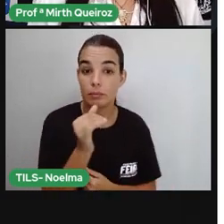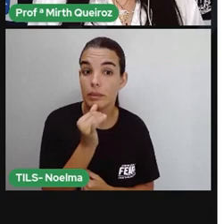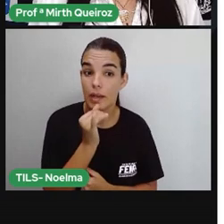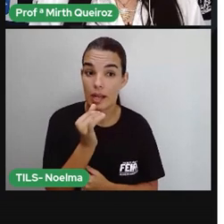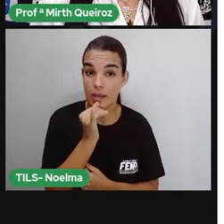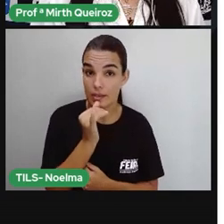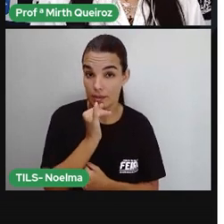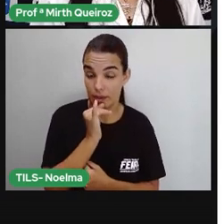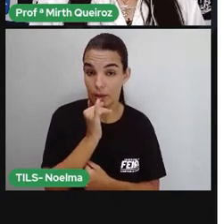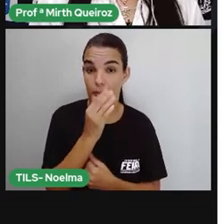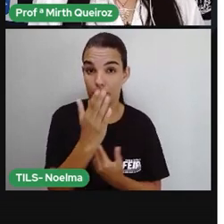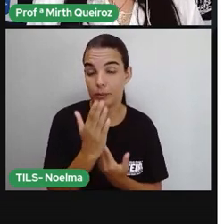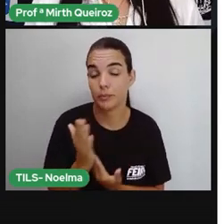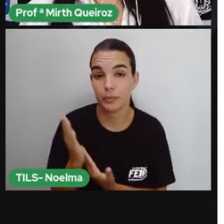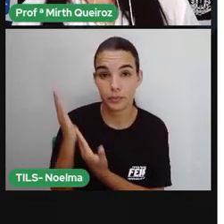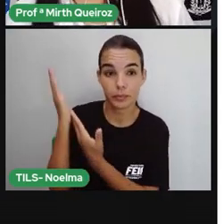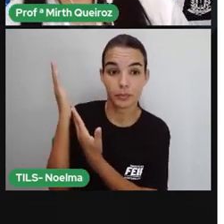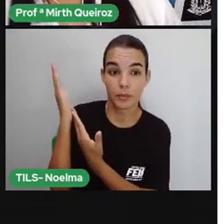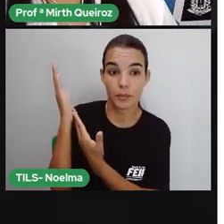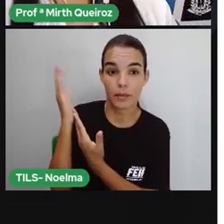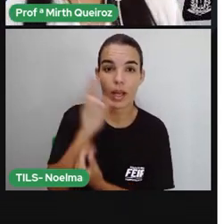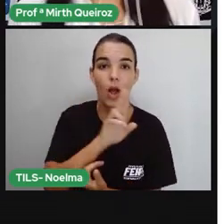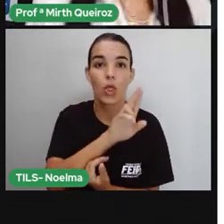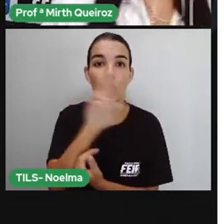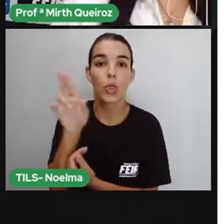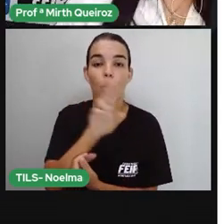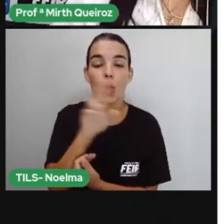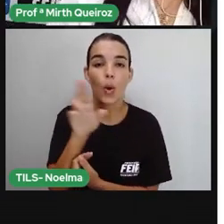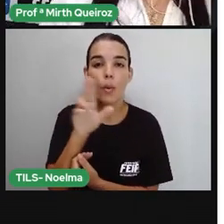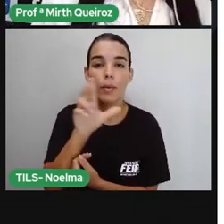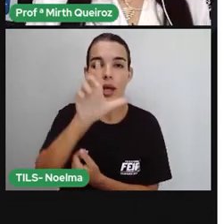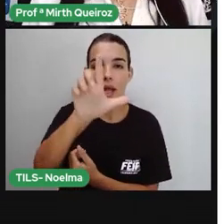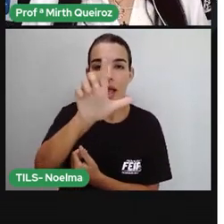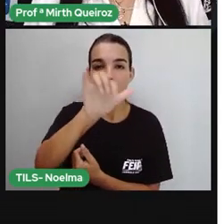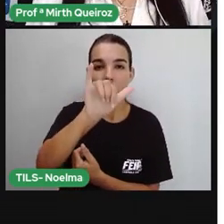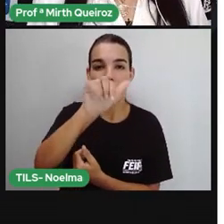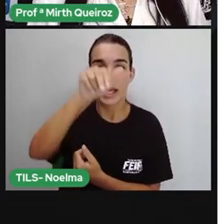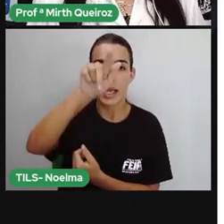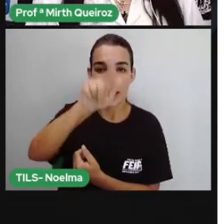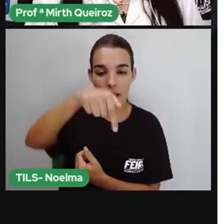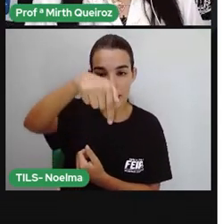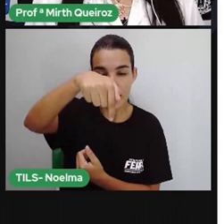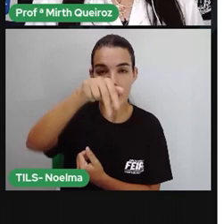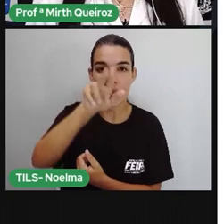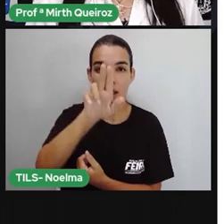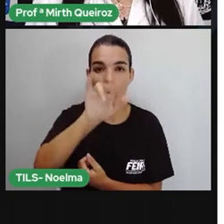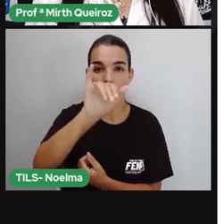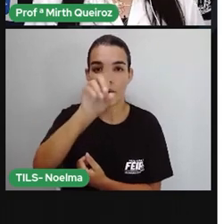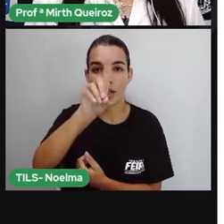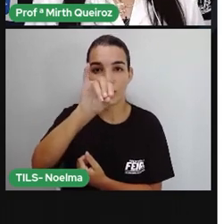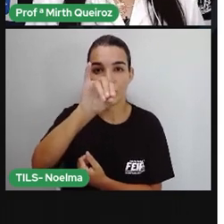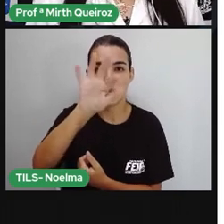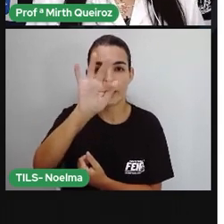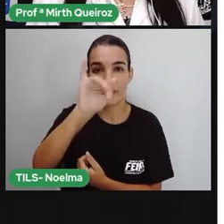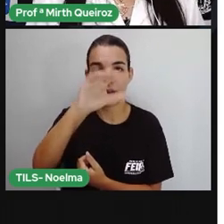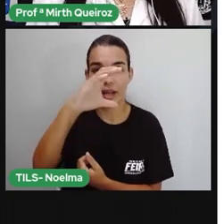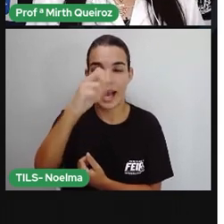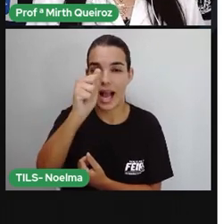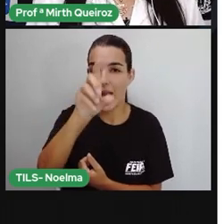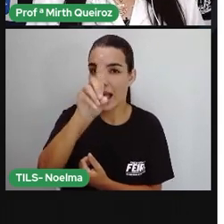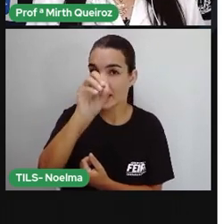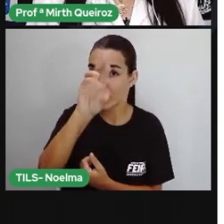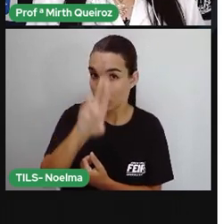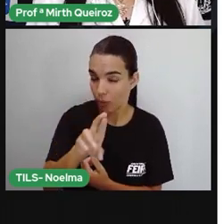Olha aqui um exemplo. Se escolher a sílaba tônica, que é a sílaba mais forte, vale